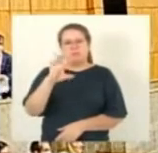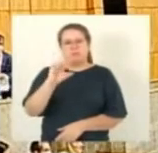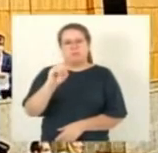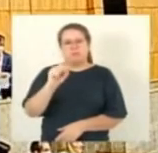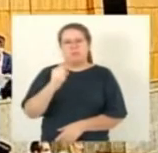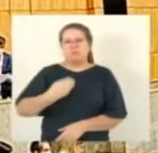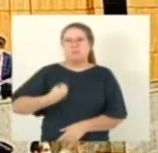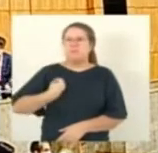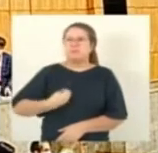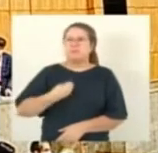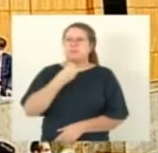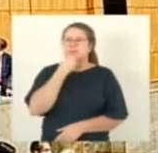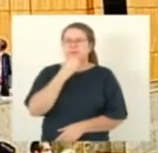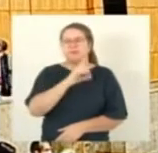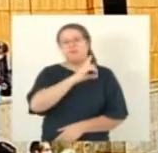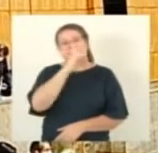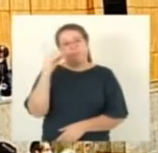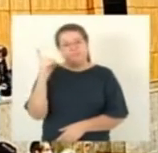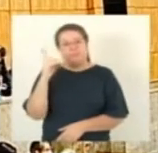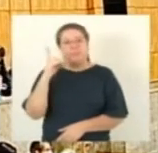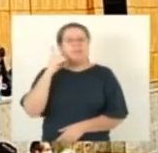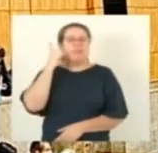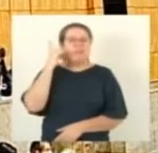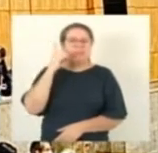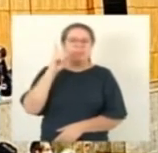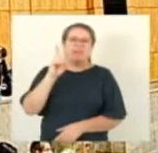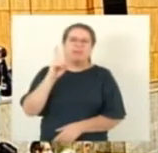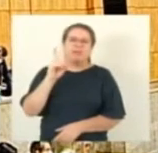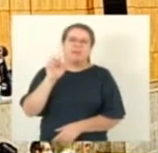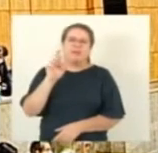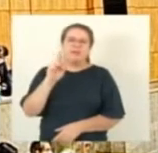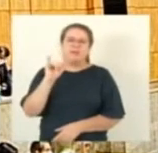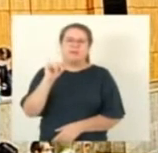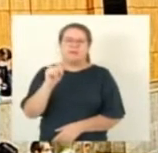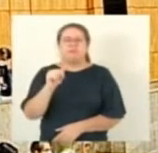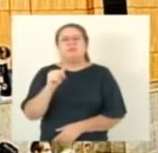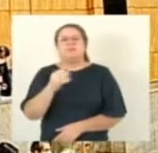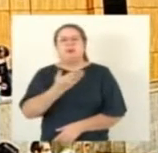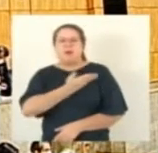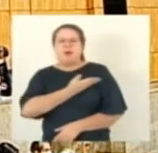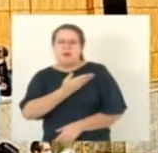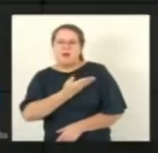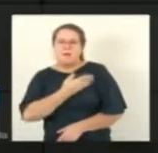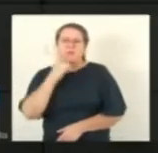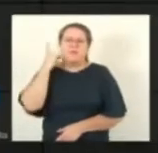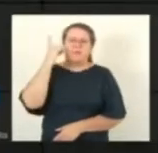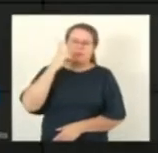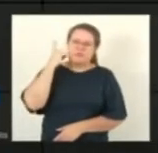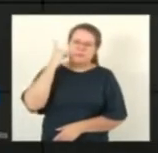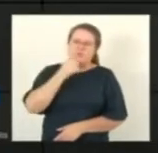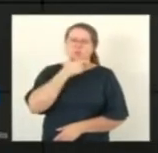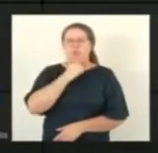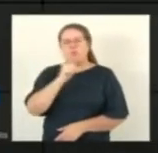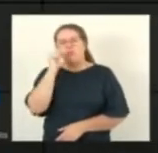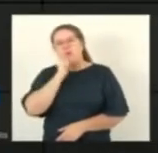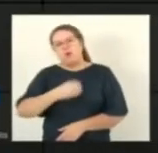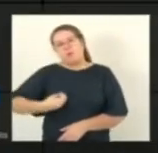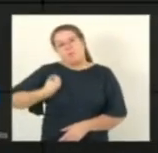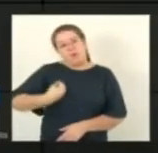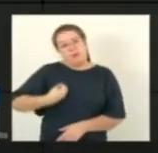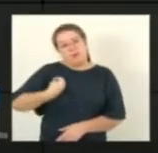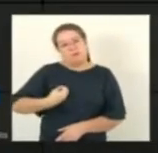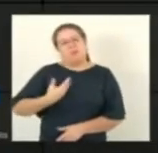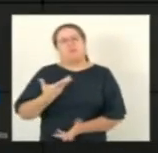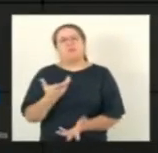Bom dia, deputado Dari Pagoni, bom dia, colegas deputados do plenário, físico e